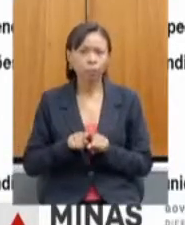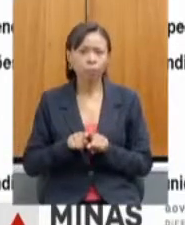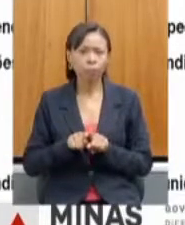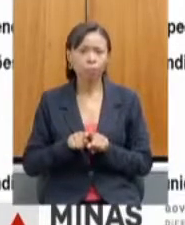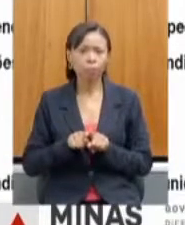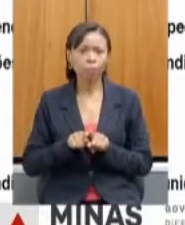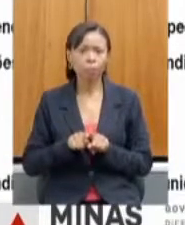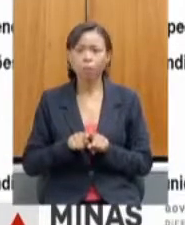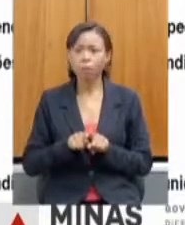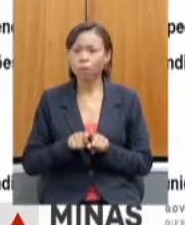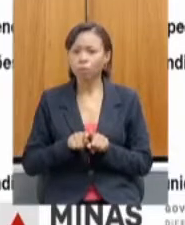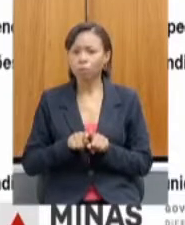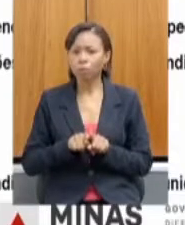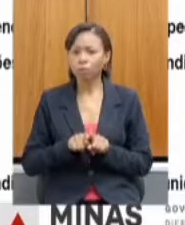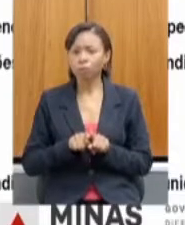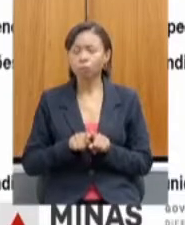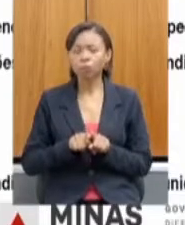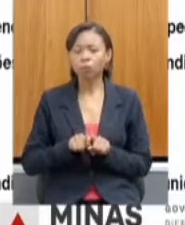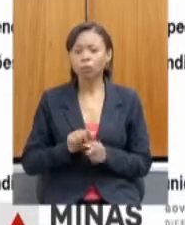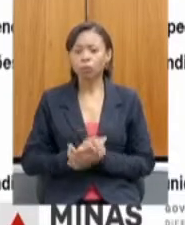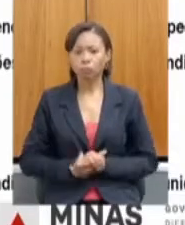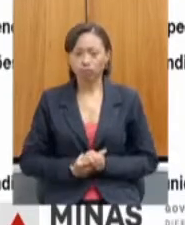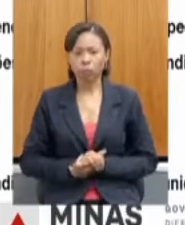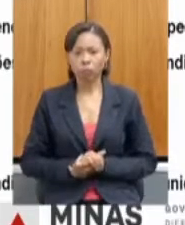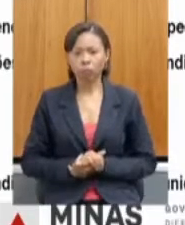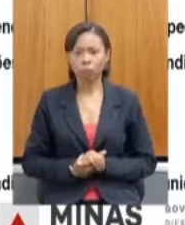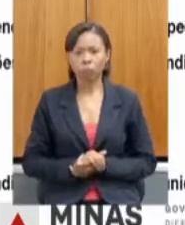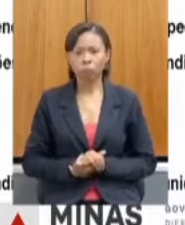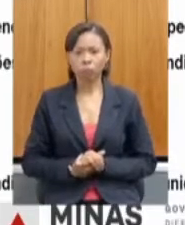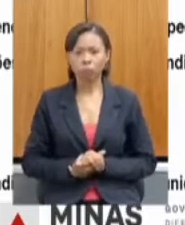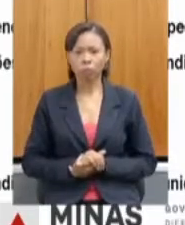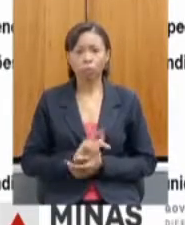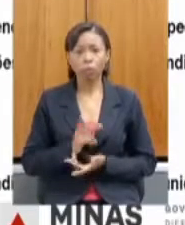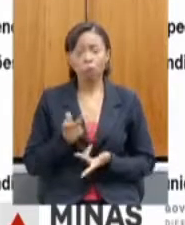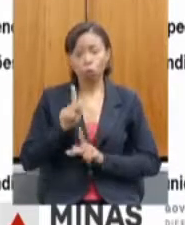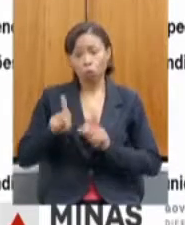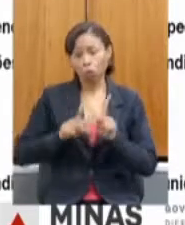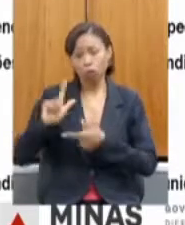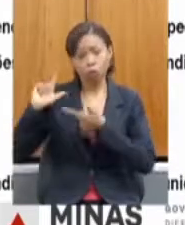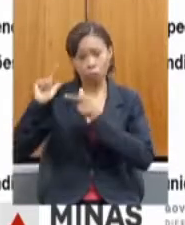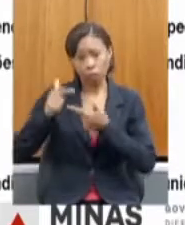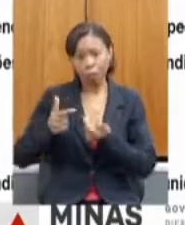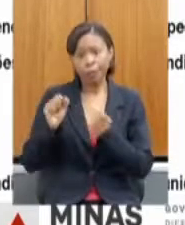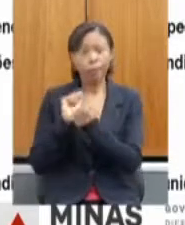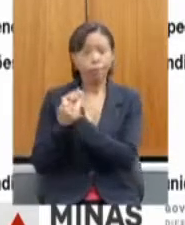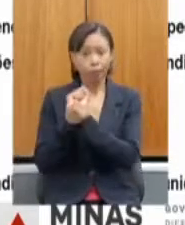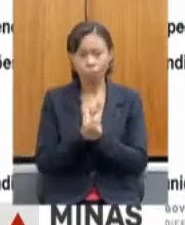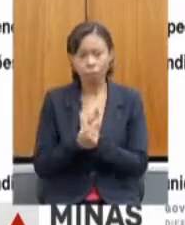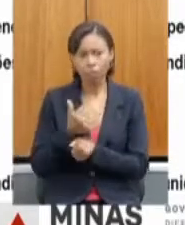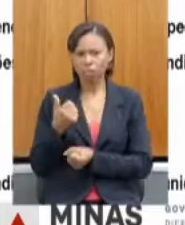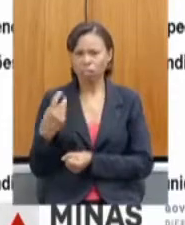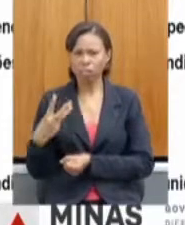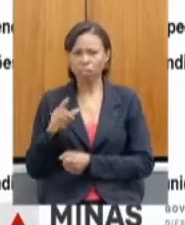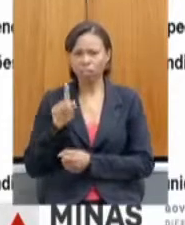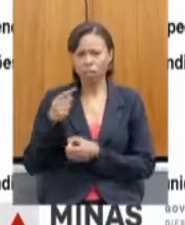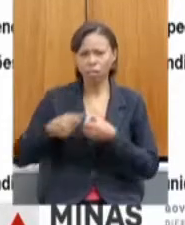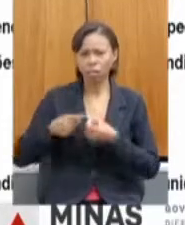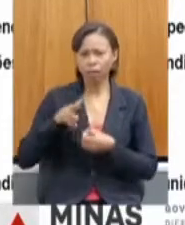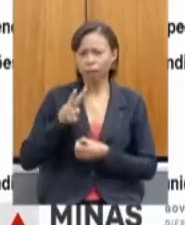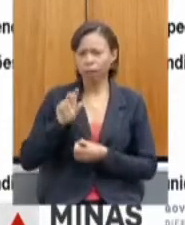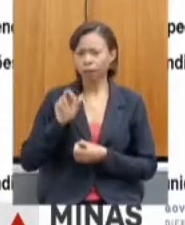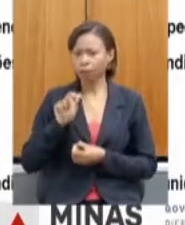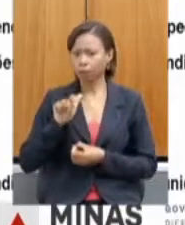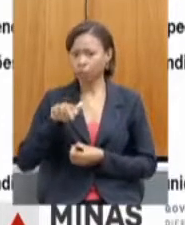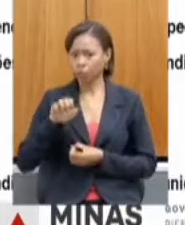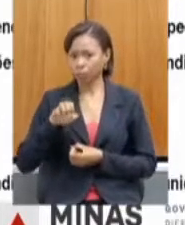administrativos de regulação fundiária de povos e comunidades tradicionais quilombolas, sendo 13 em Virgem da Lapa e uma em Salto da